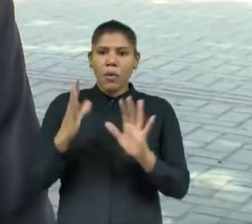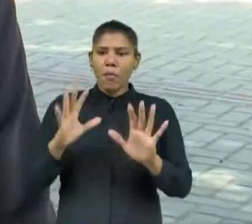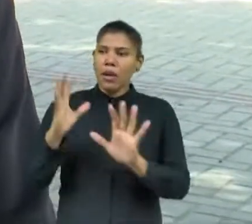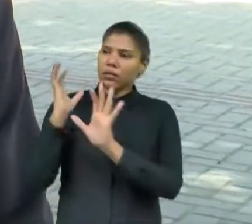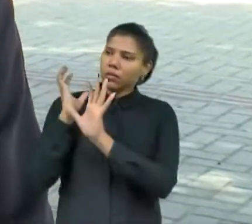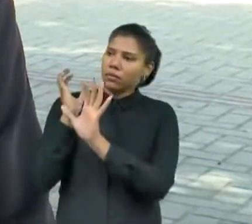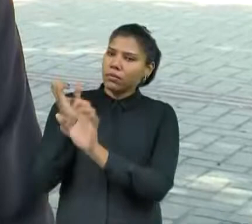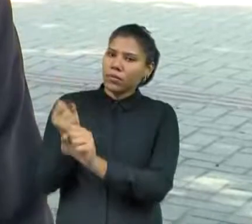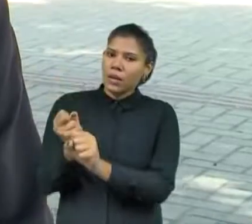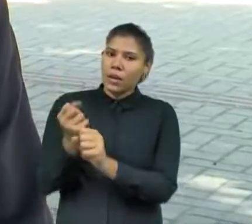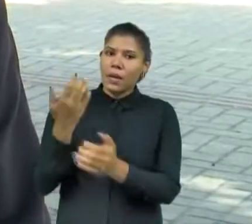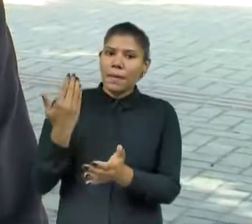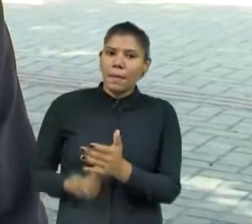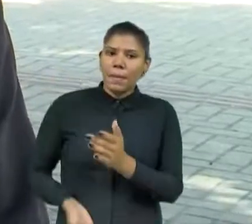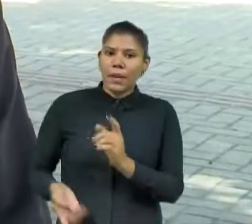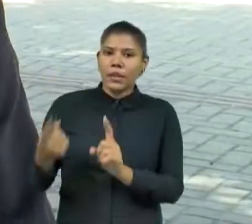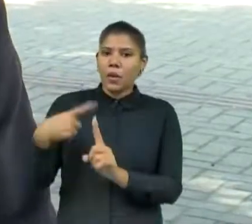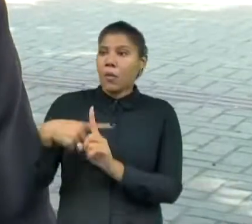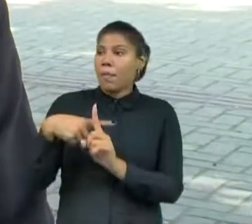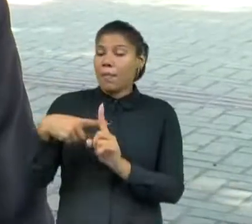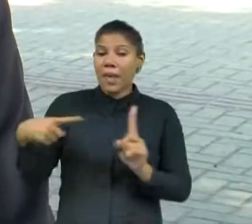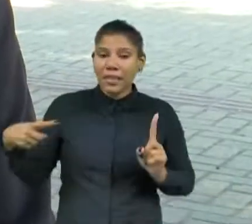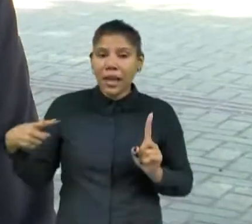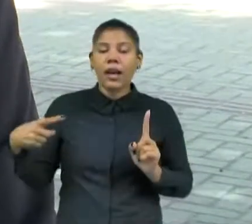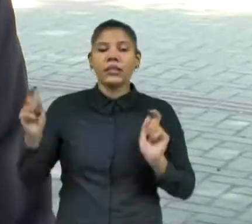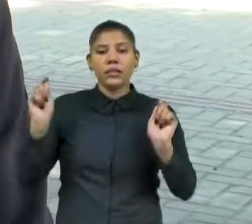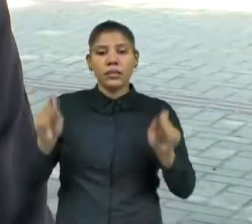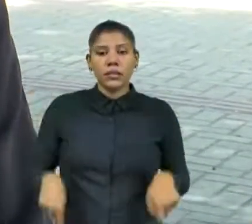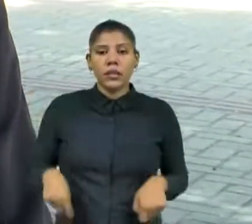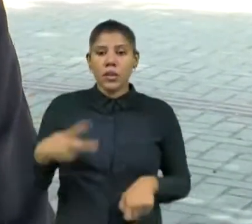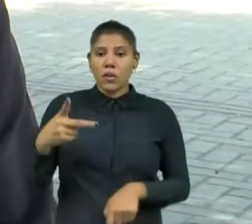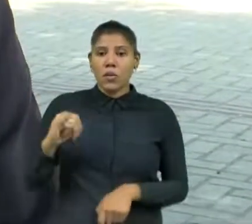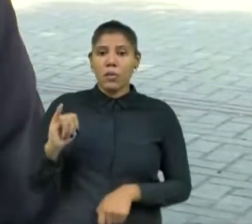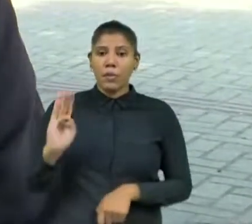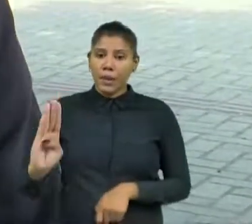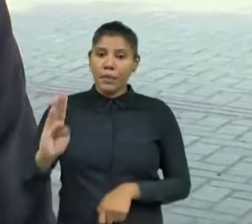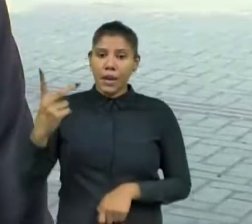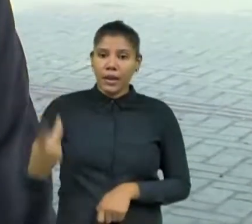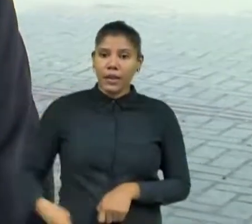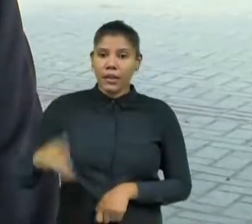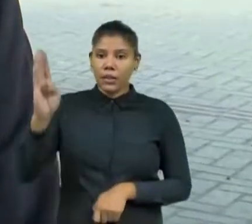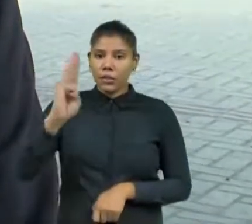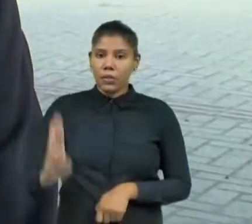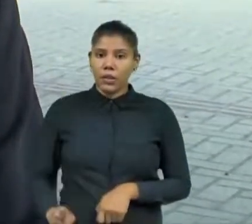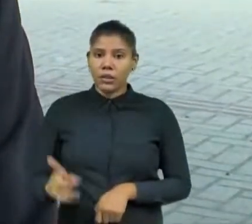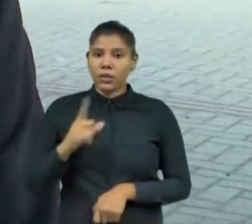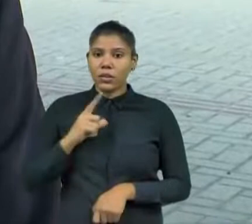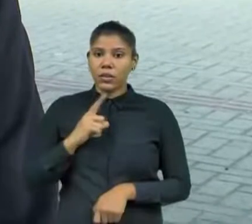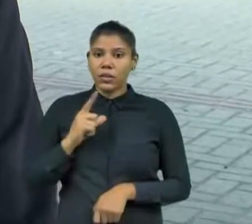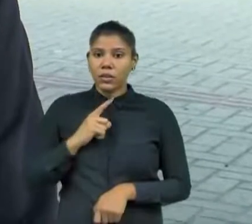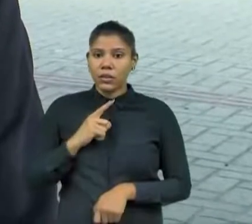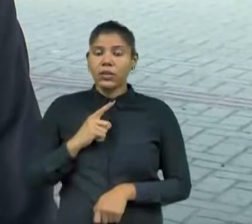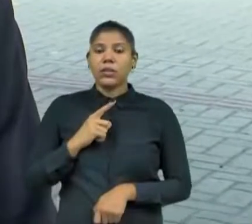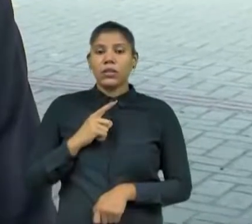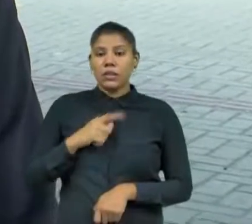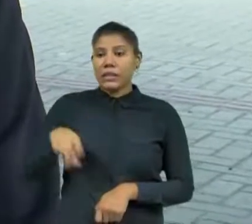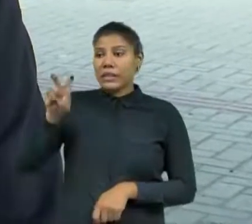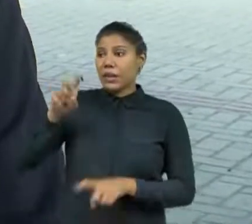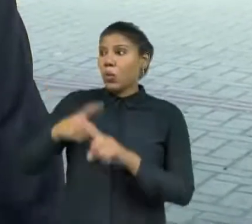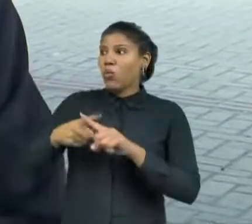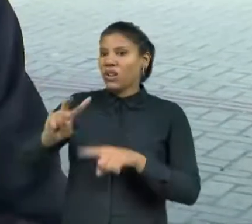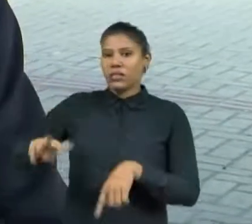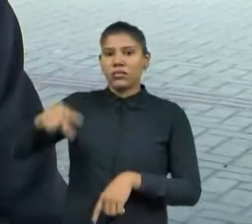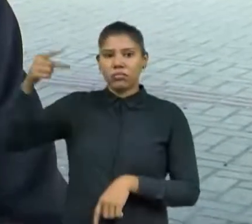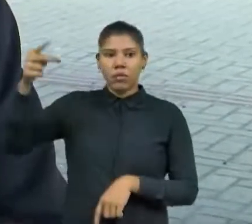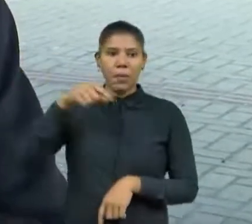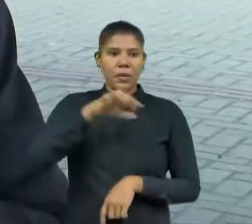perdeu metade do seu poder de compra, quando o PIB da economia brasileira foi multiplicado por mais de cinco vezes. Então a